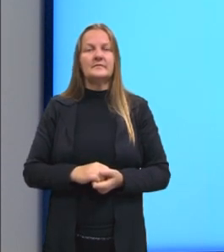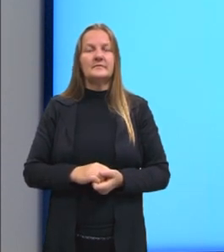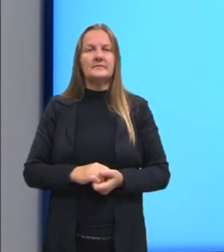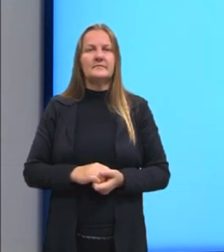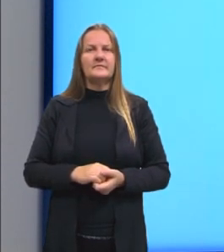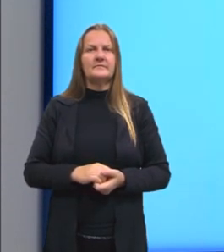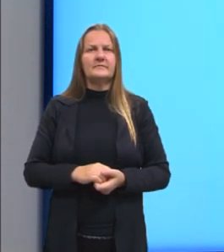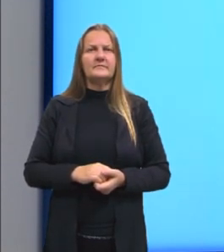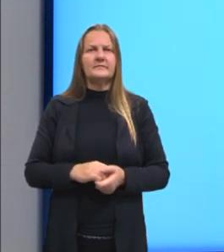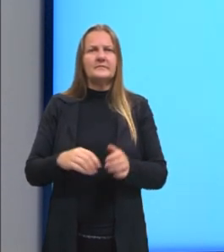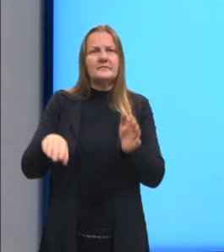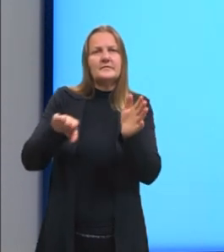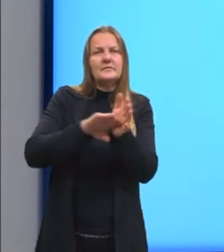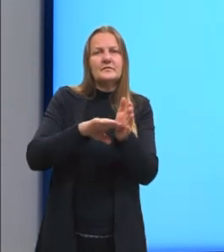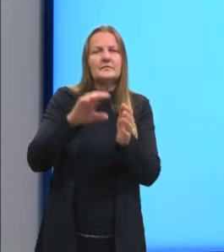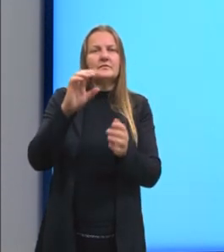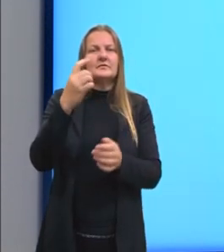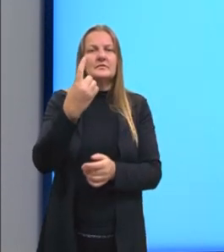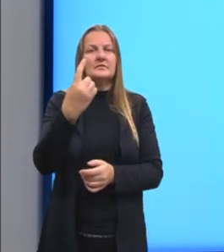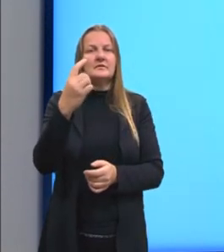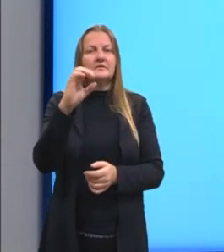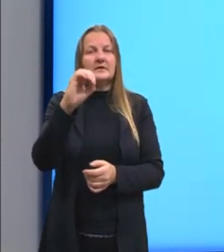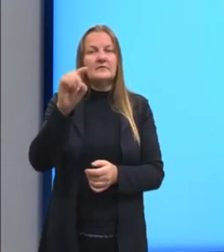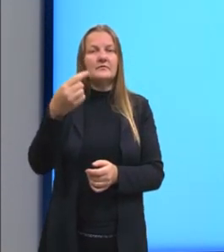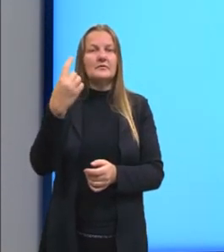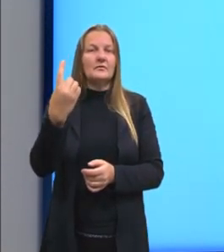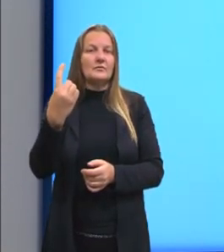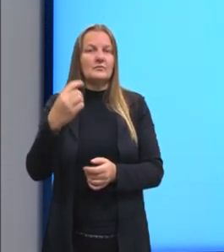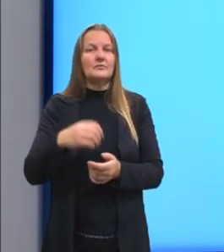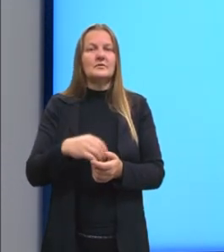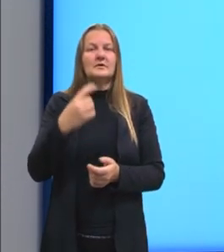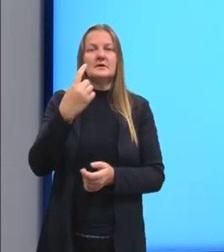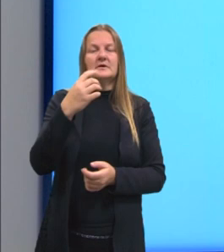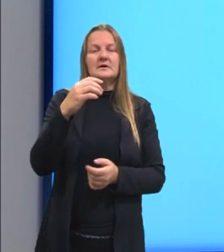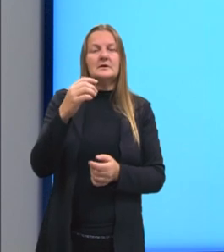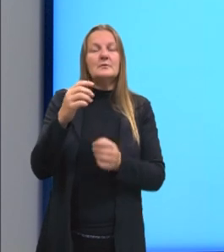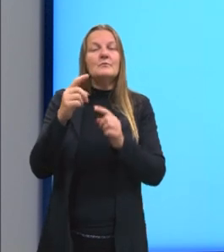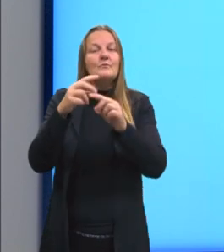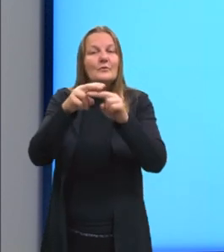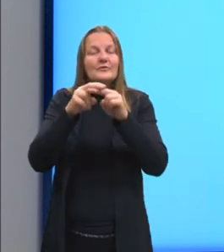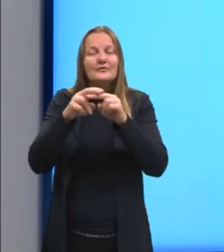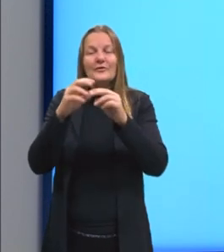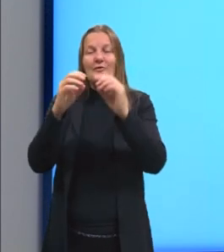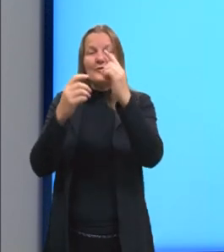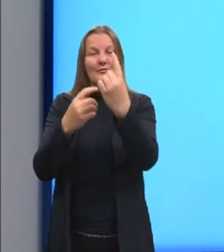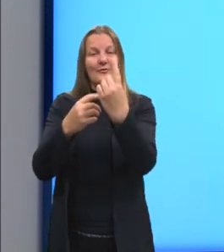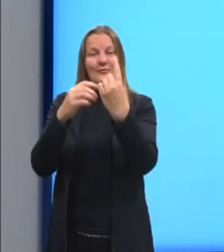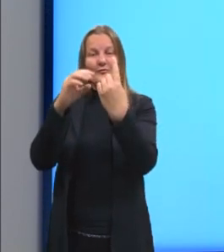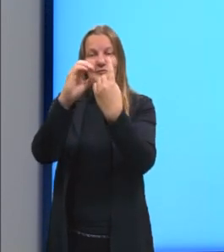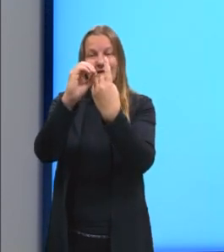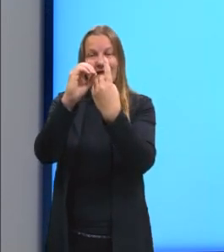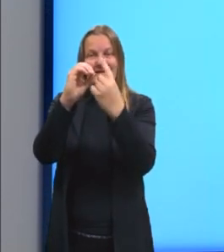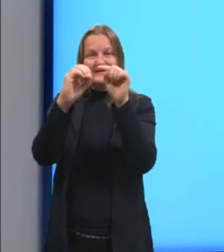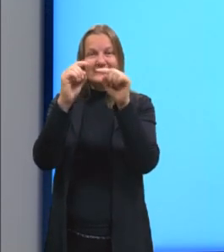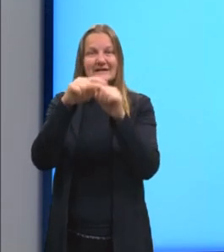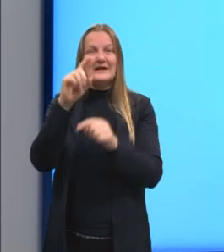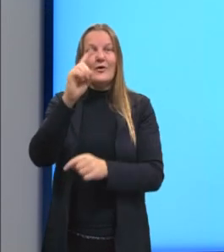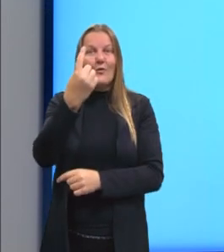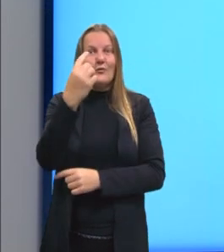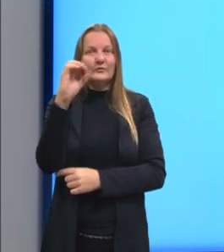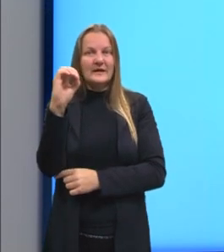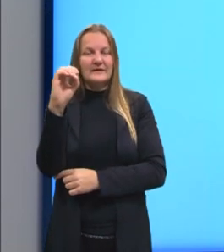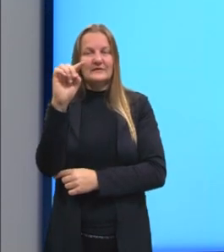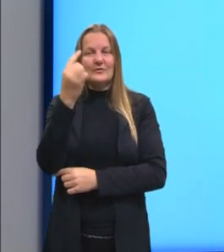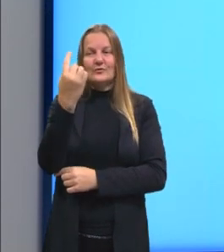Por isso que chegou em 0,1, 0,01 e assim por diante, tá? Mas, expoente